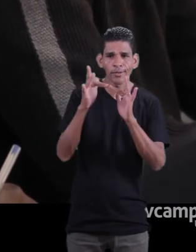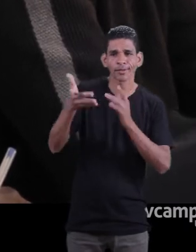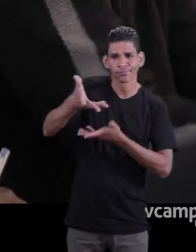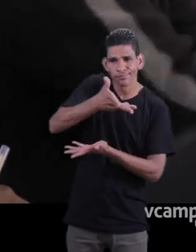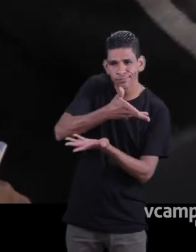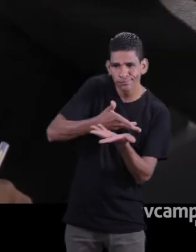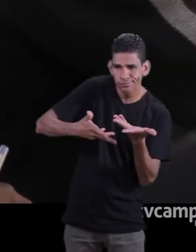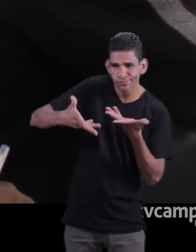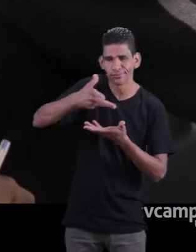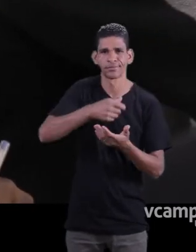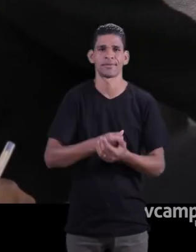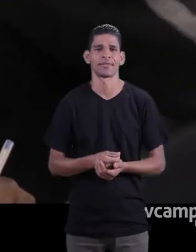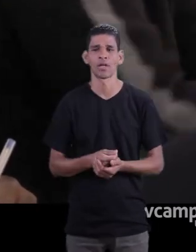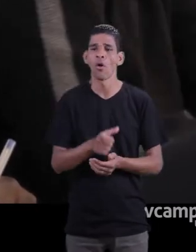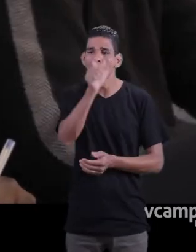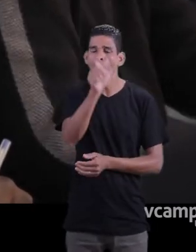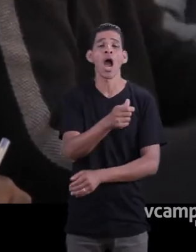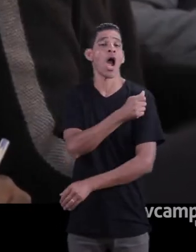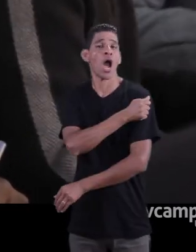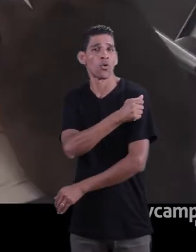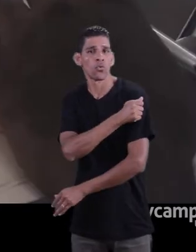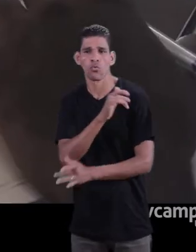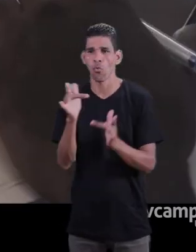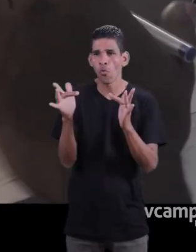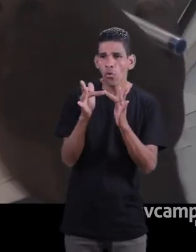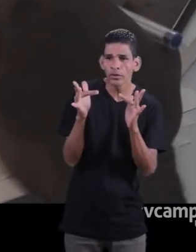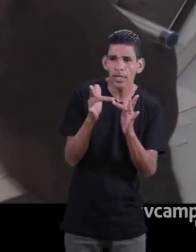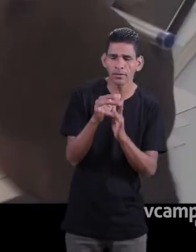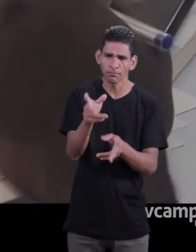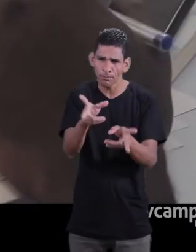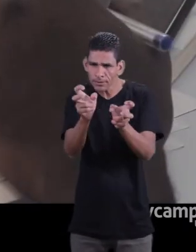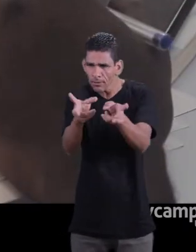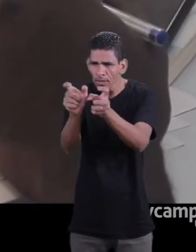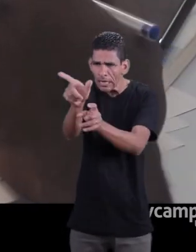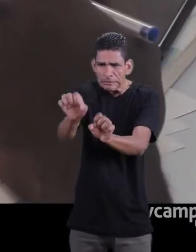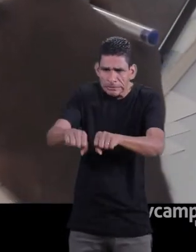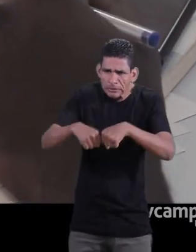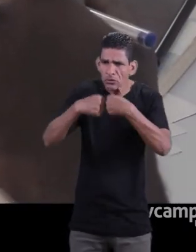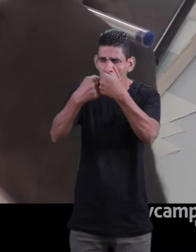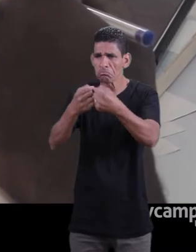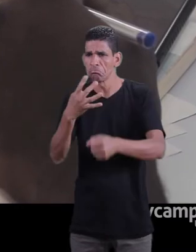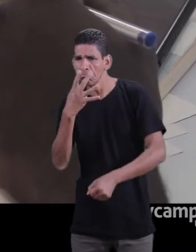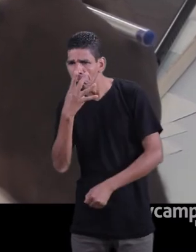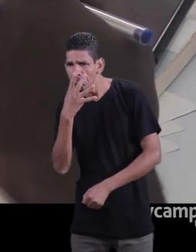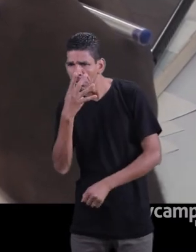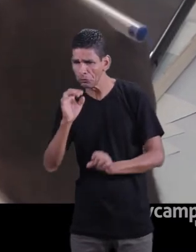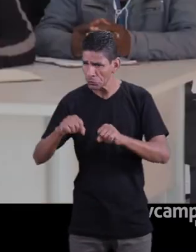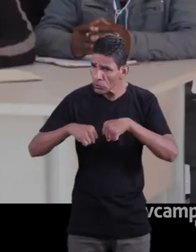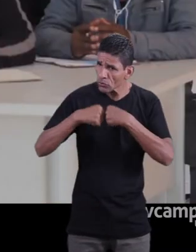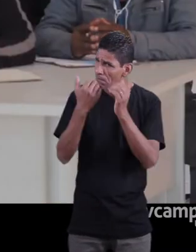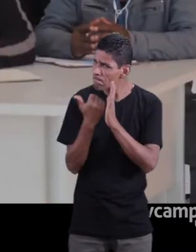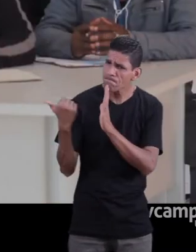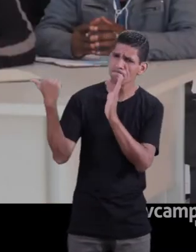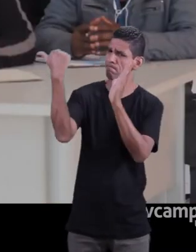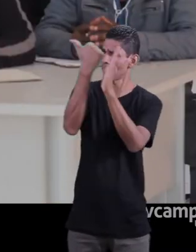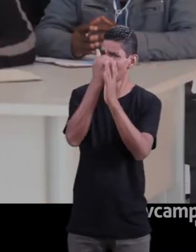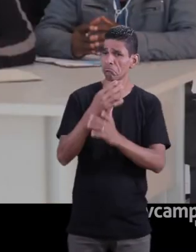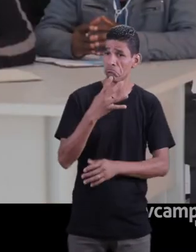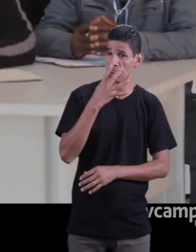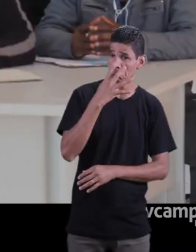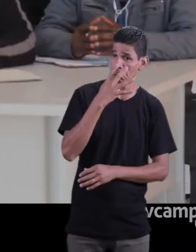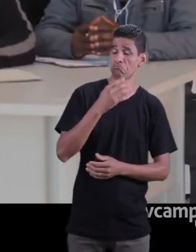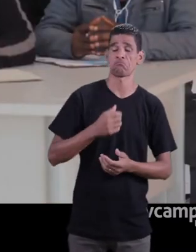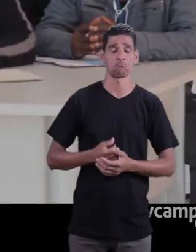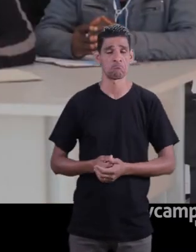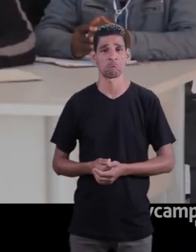Conviver com essa cultura, conviver com esses alunos que a gente nota o esforço deles,